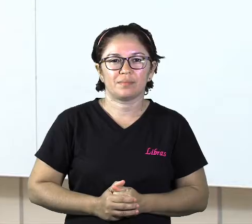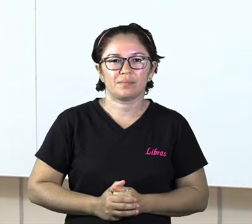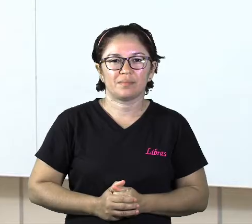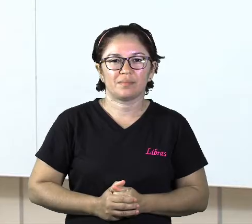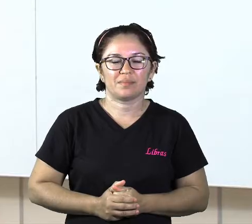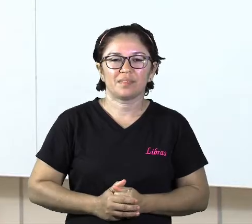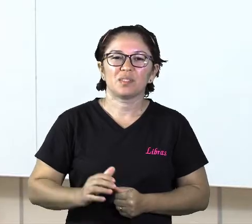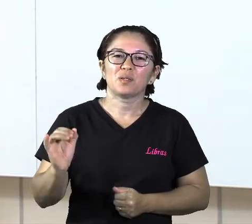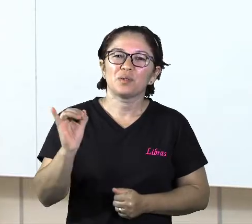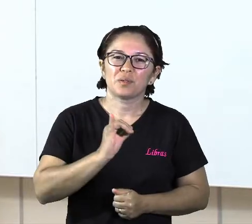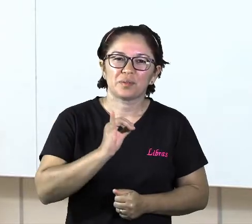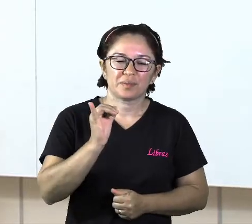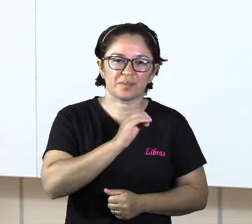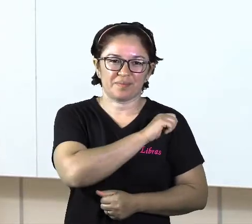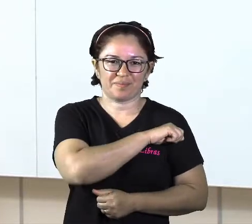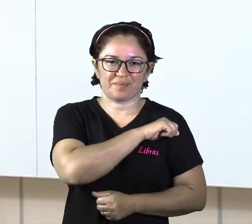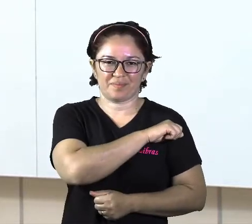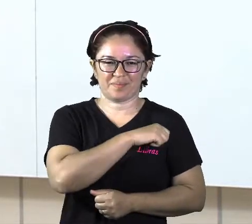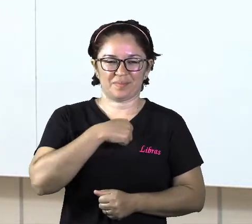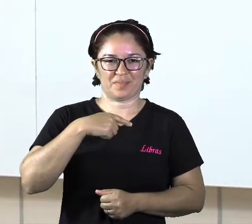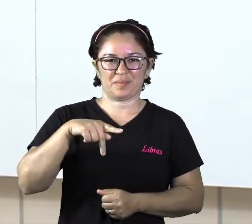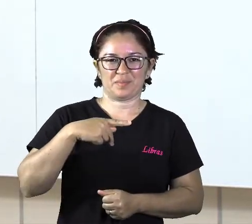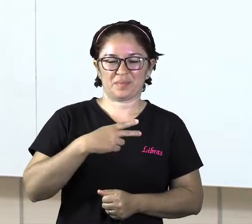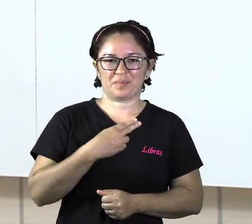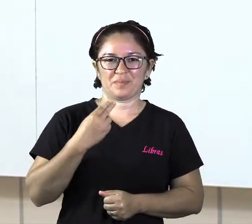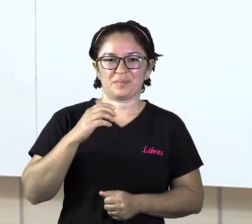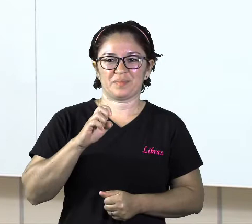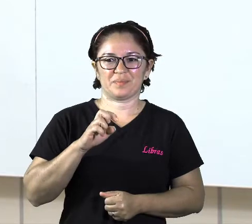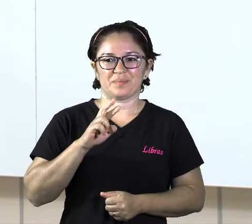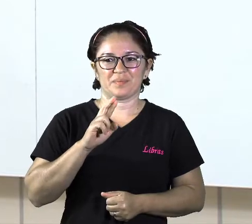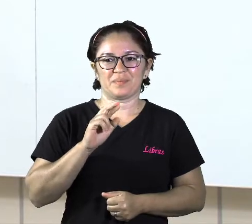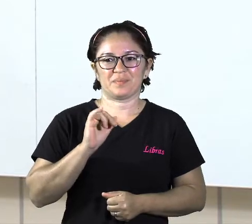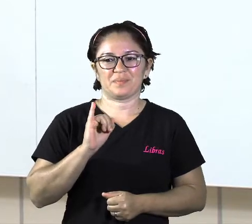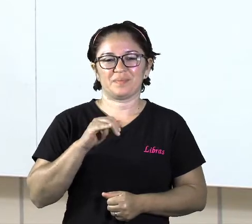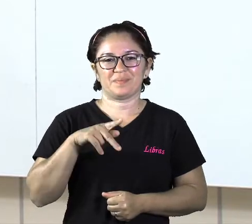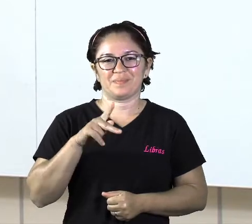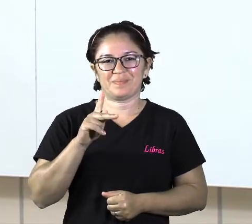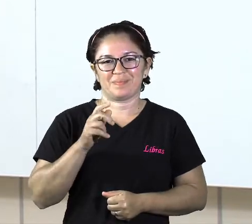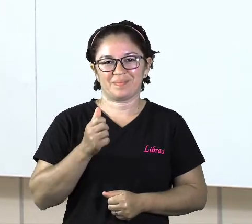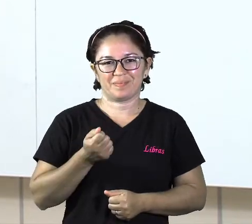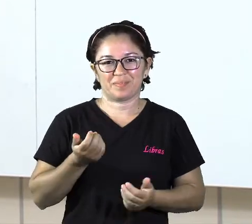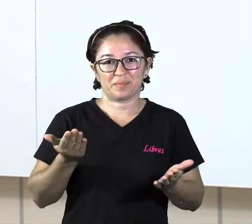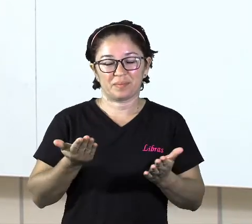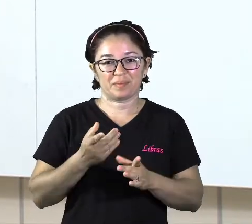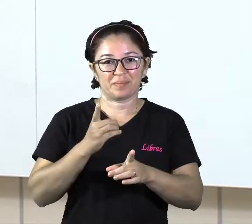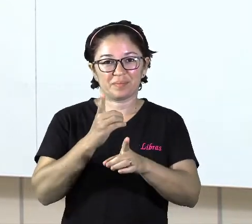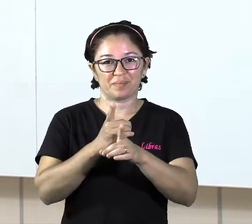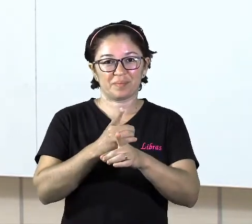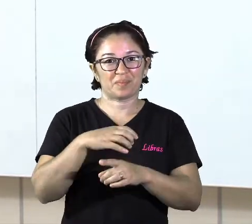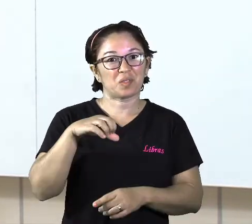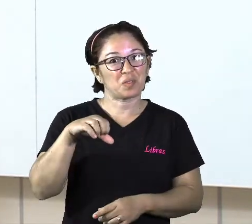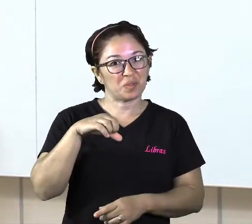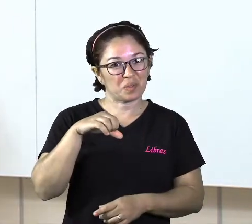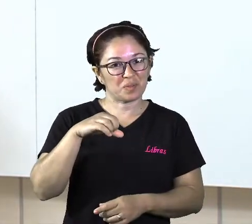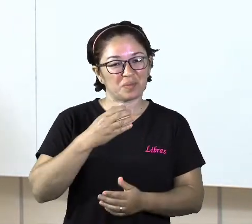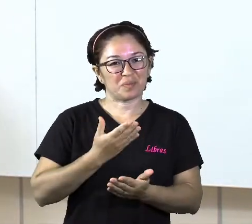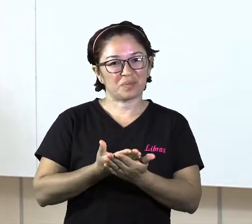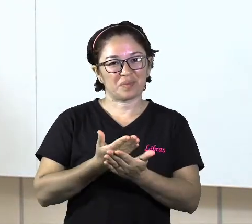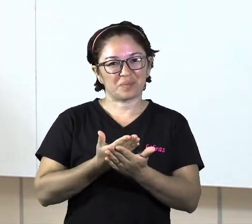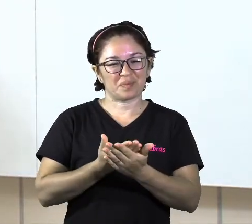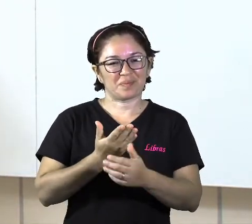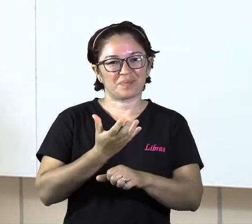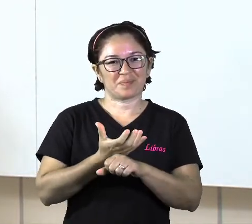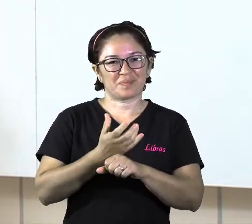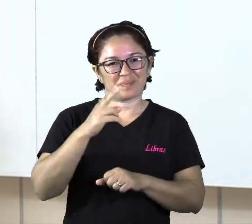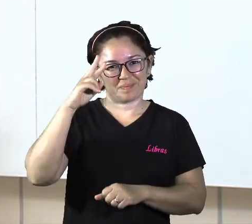Olá alunos, eu sou a professora Erika. Nós estamos aqui na nossa nona aula do componente curricular de história.